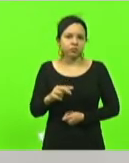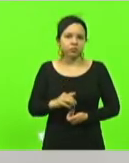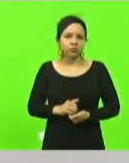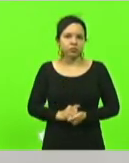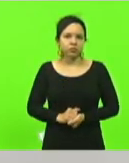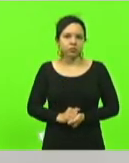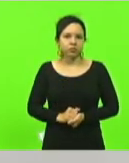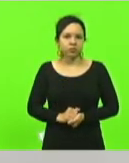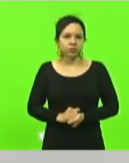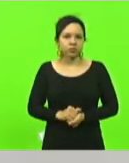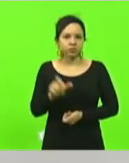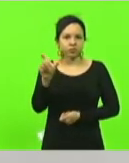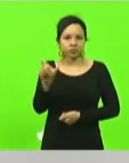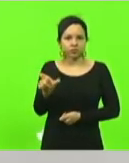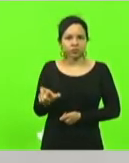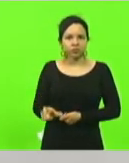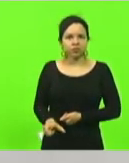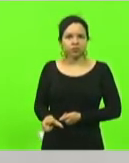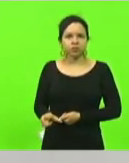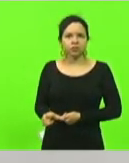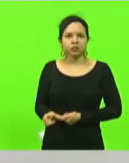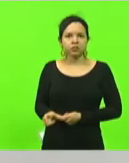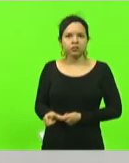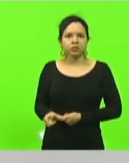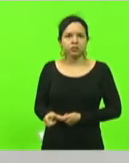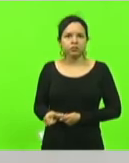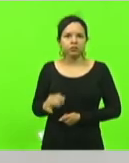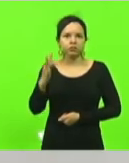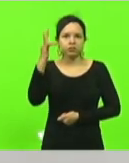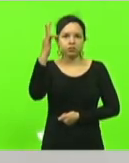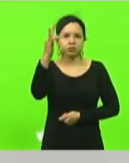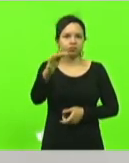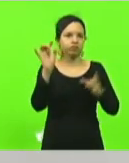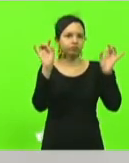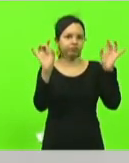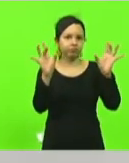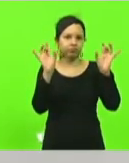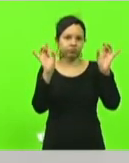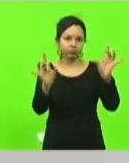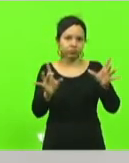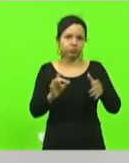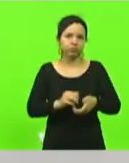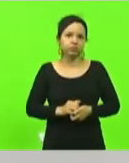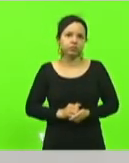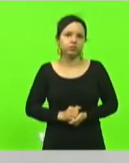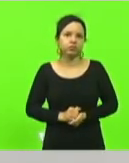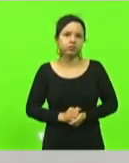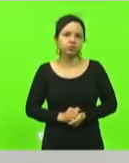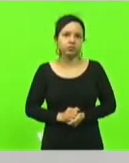uma pessoa com futuro brilhante porém